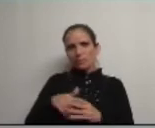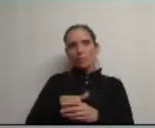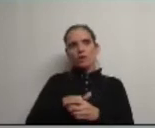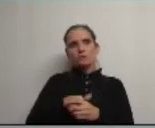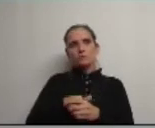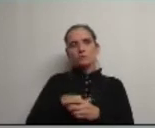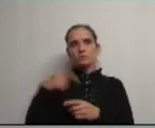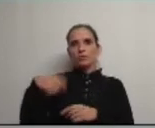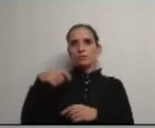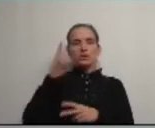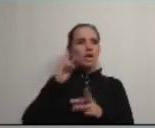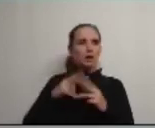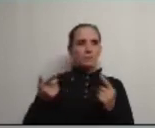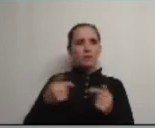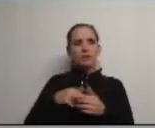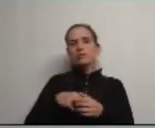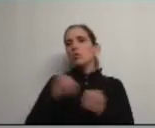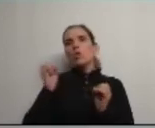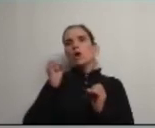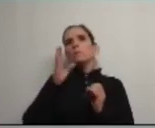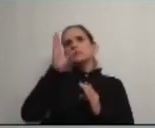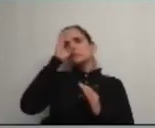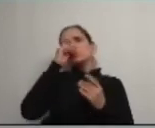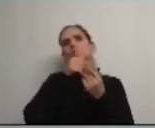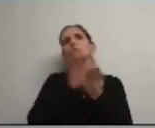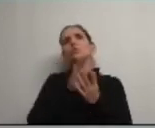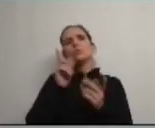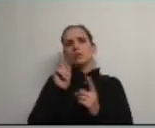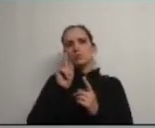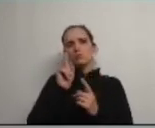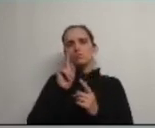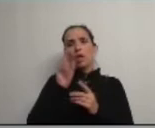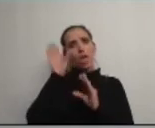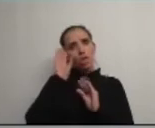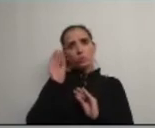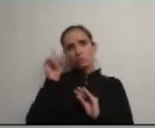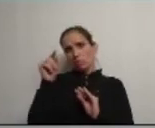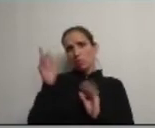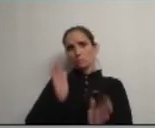um Presidente de Câmara não tem que saber de tudo e se calhar muito menos de ensino